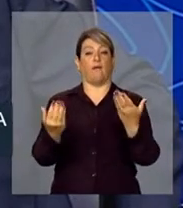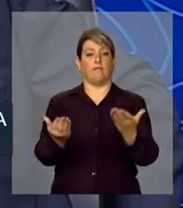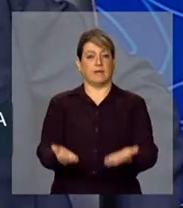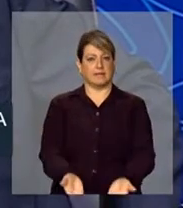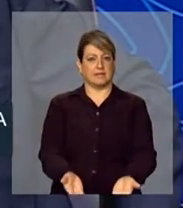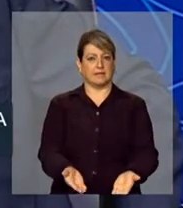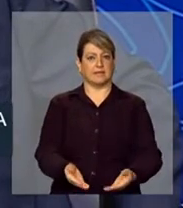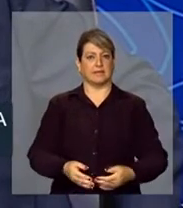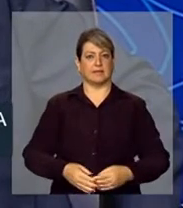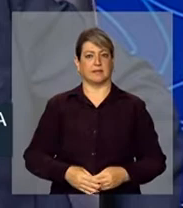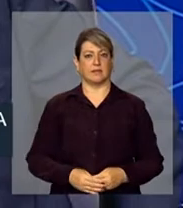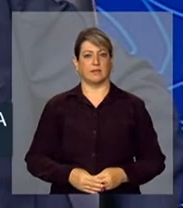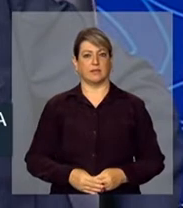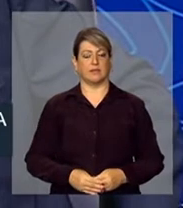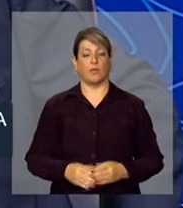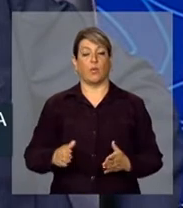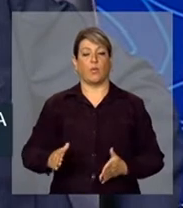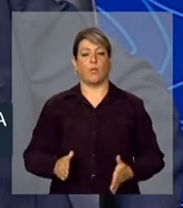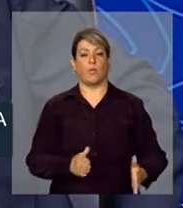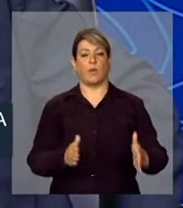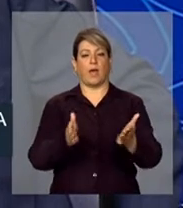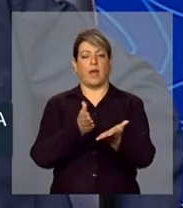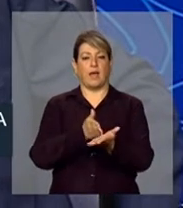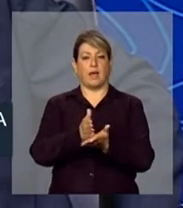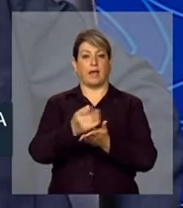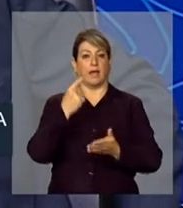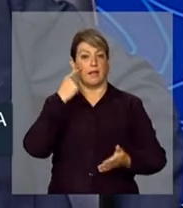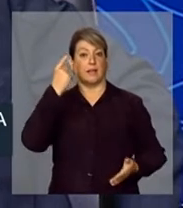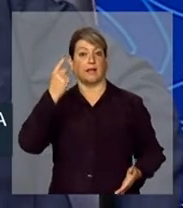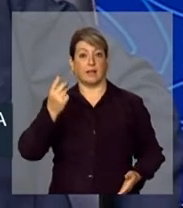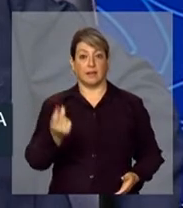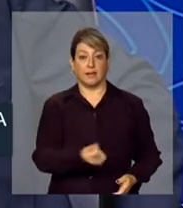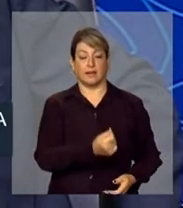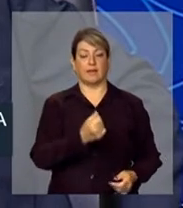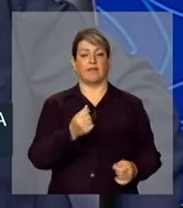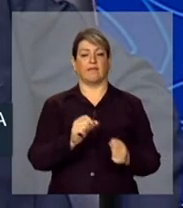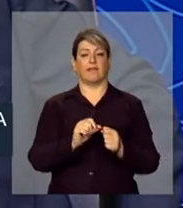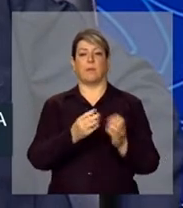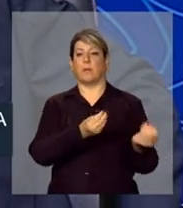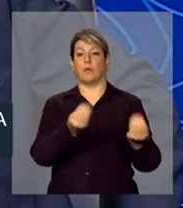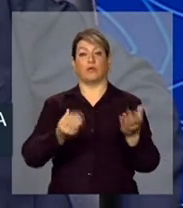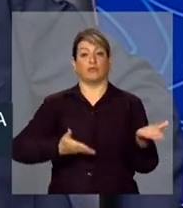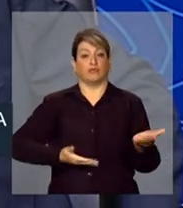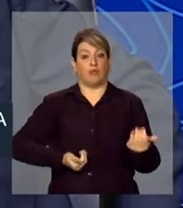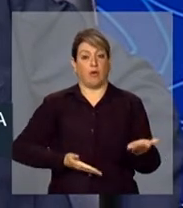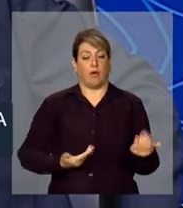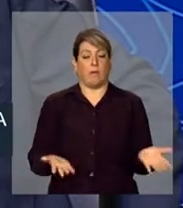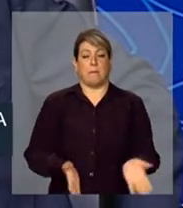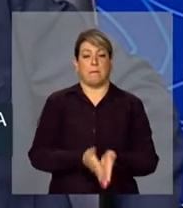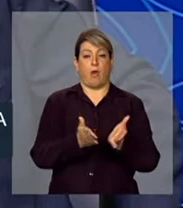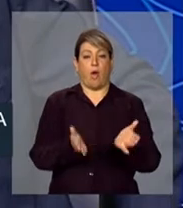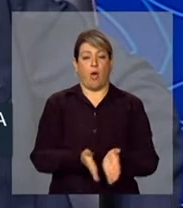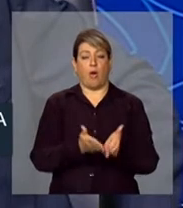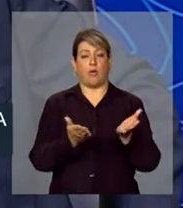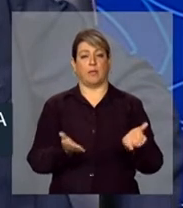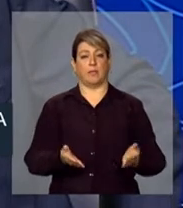um caminho, uma alternativa para muitos jovens, pobres,